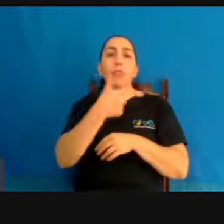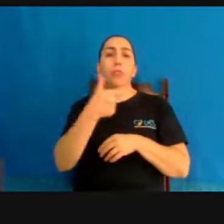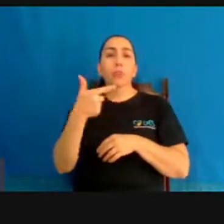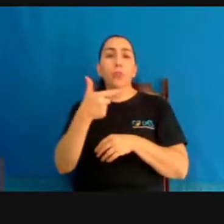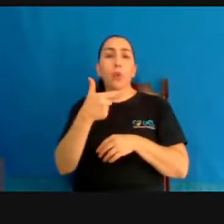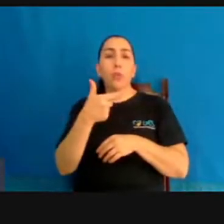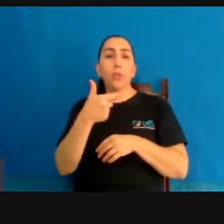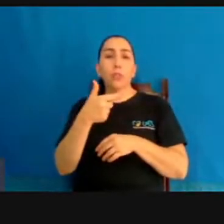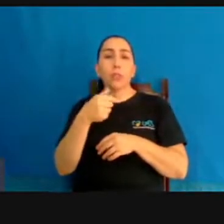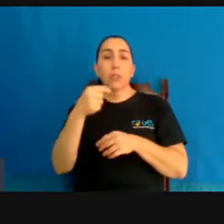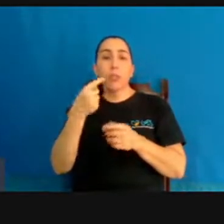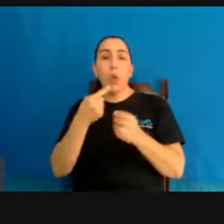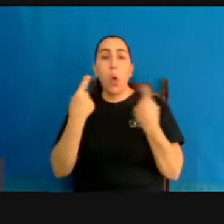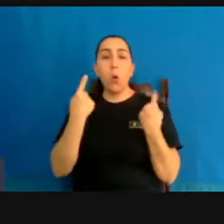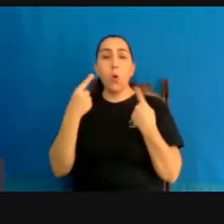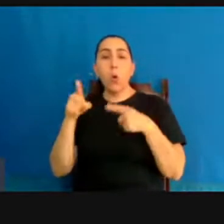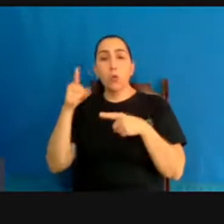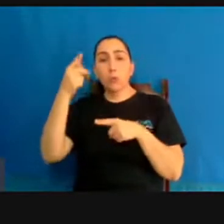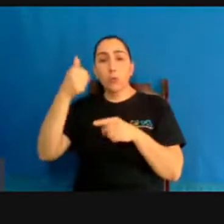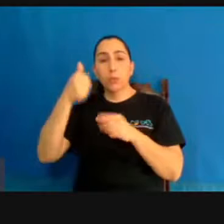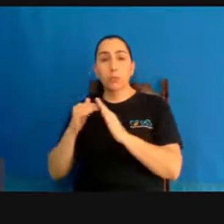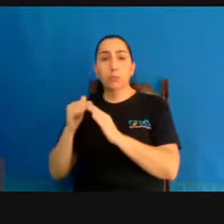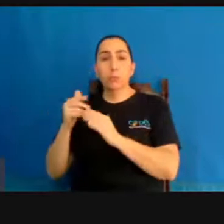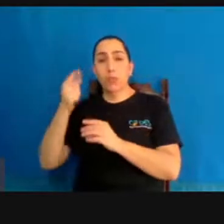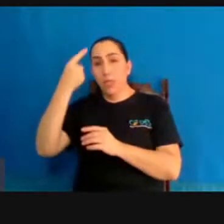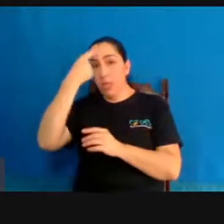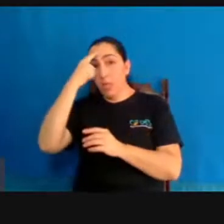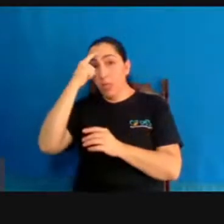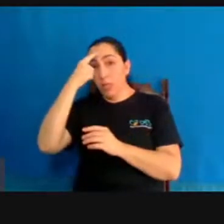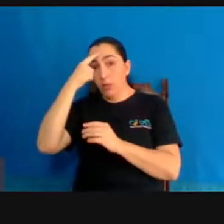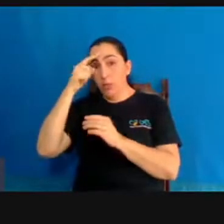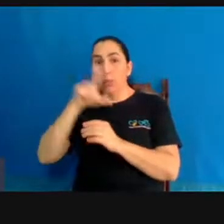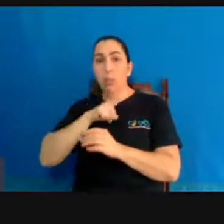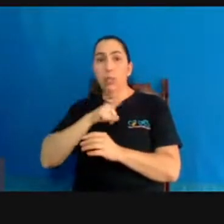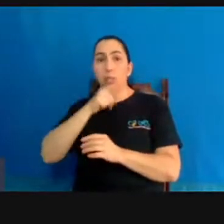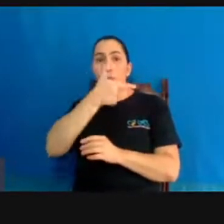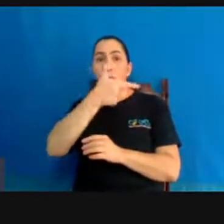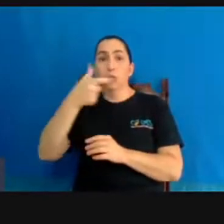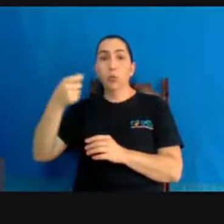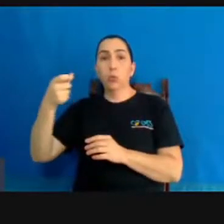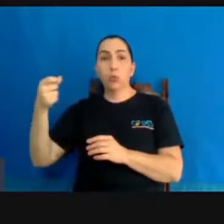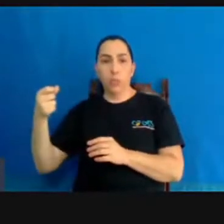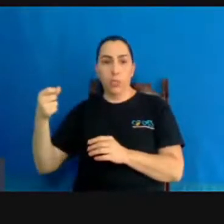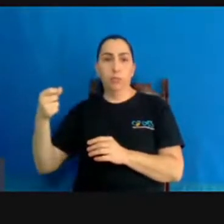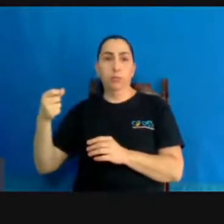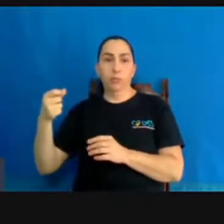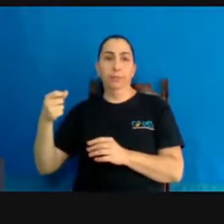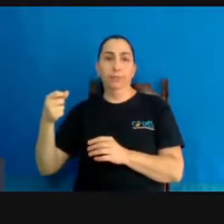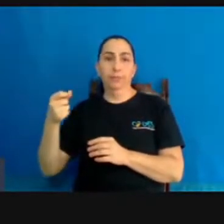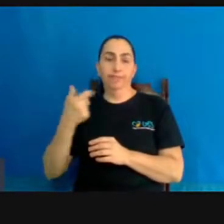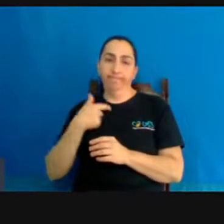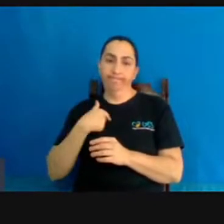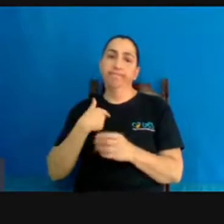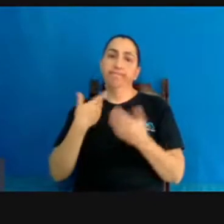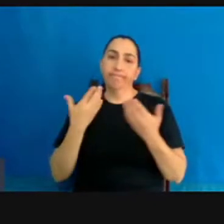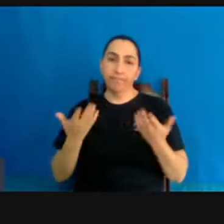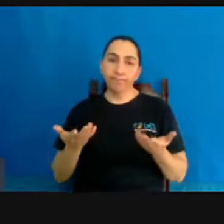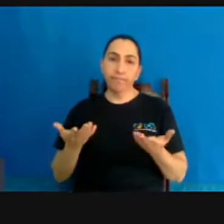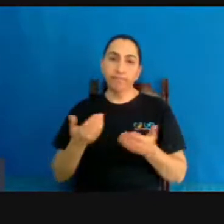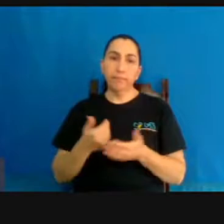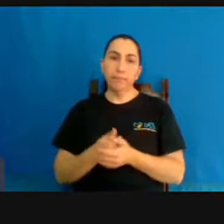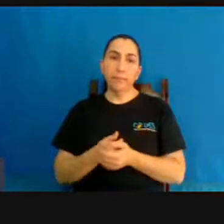200 da Índia, porque investiu no que realmente promove a vida das mulheres, como nós já falamos aqui.